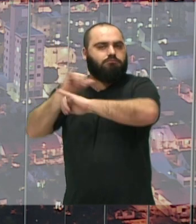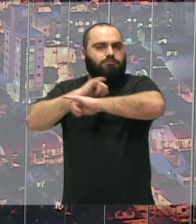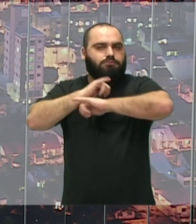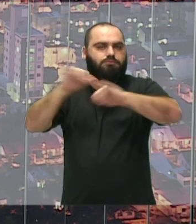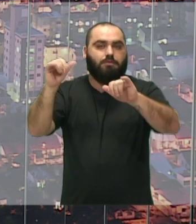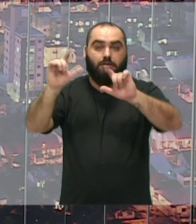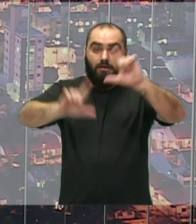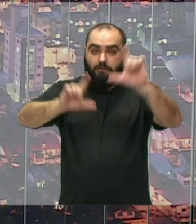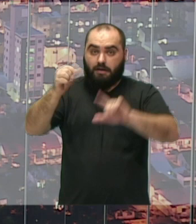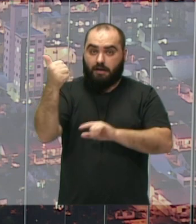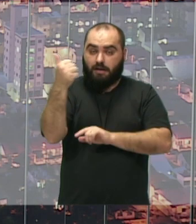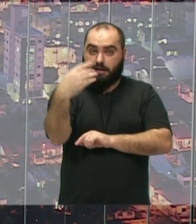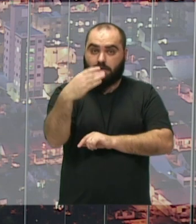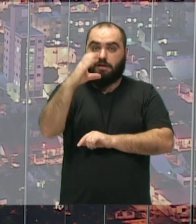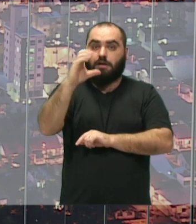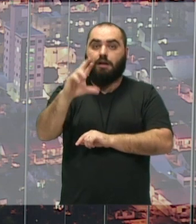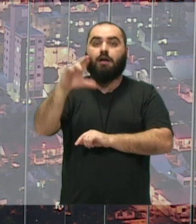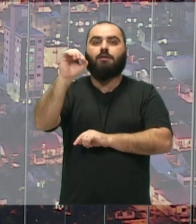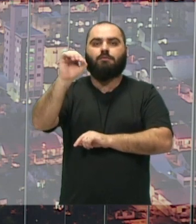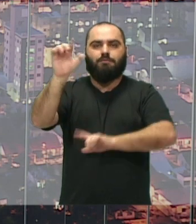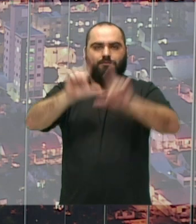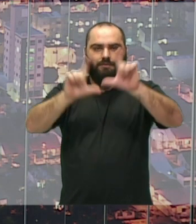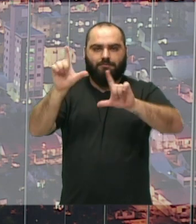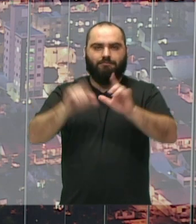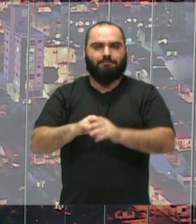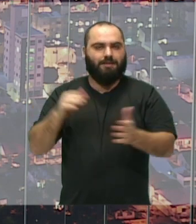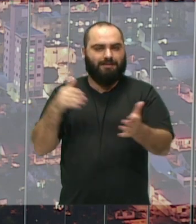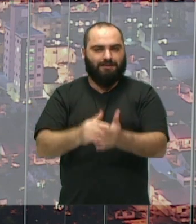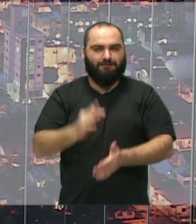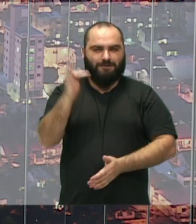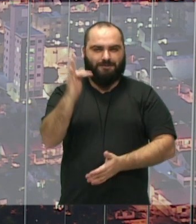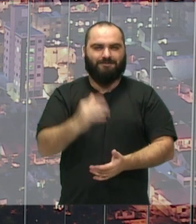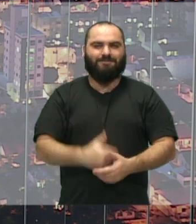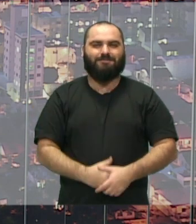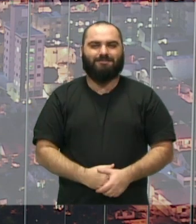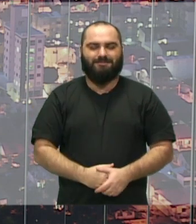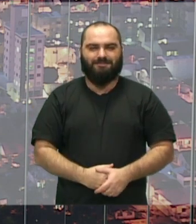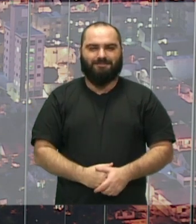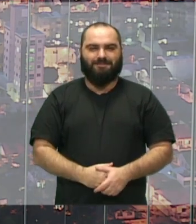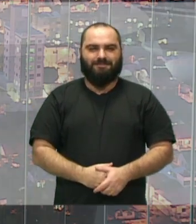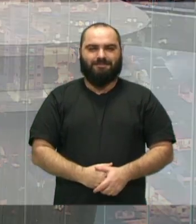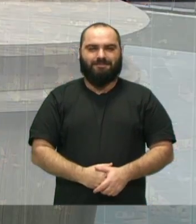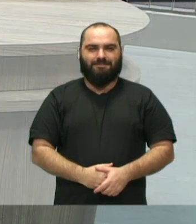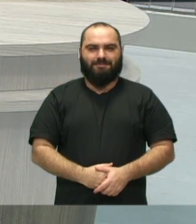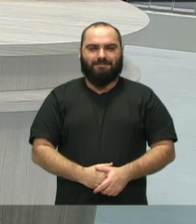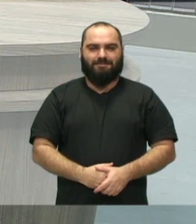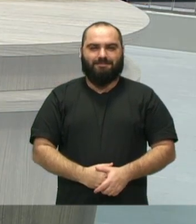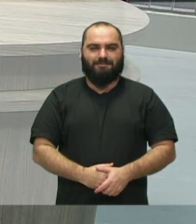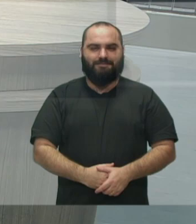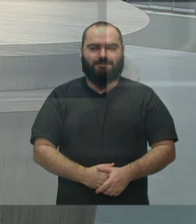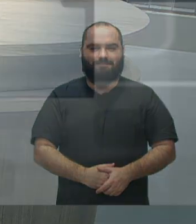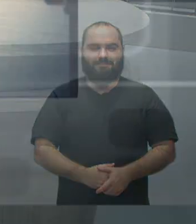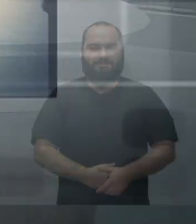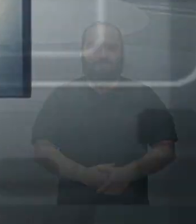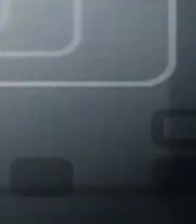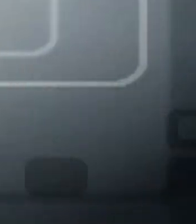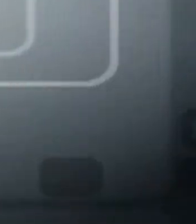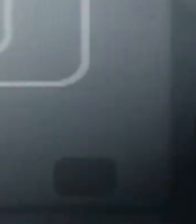pelo canal 14 da Claro TV. Até a próxima! Tchau! Tchau! Tchau!